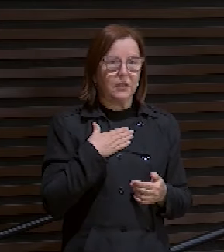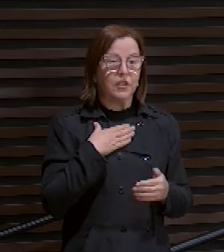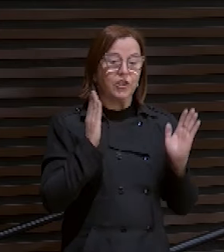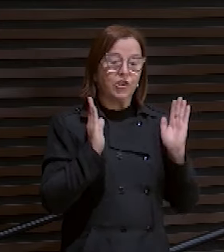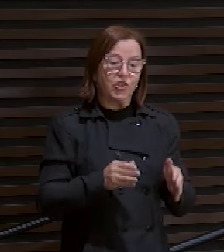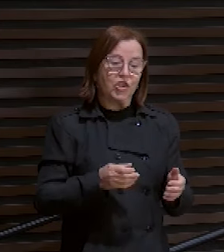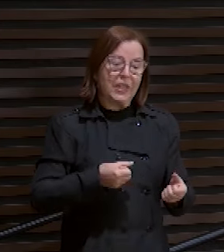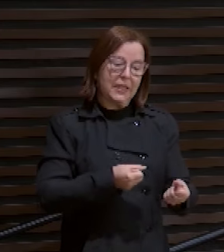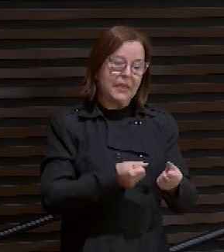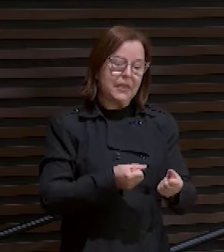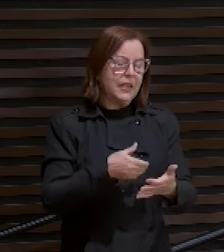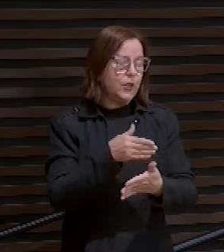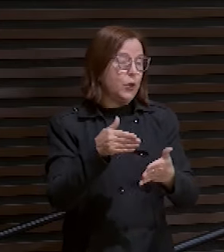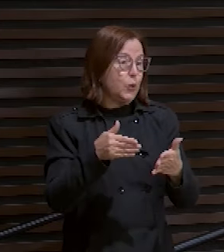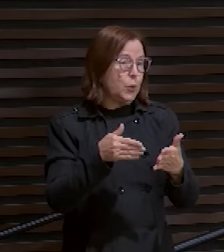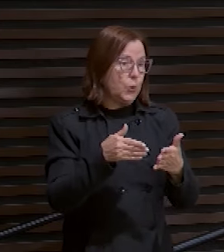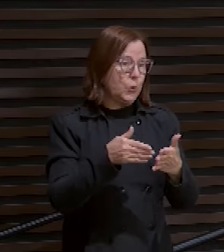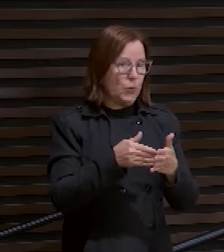coisas.